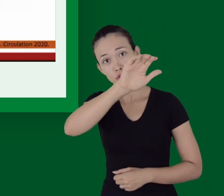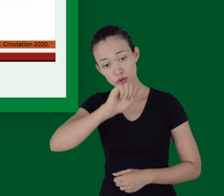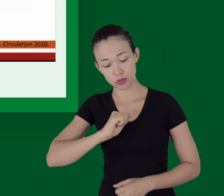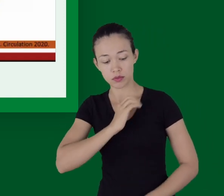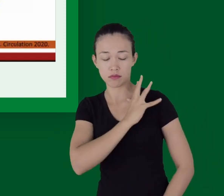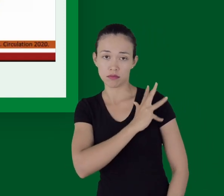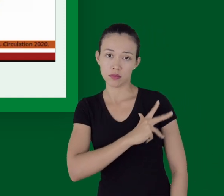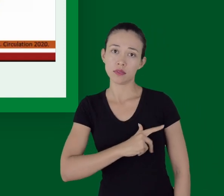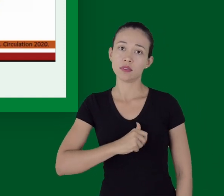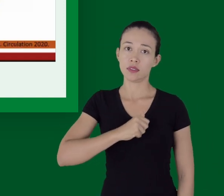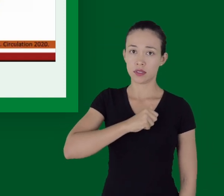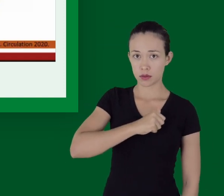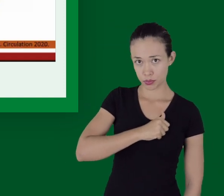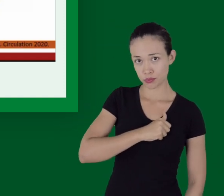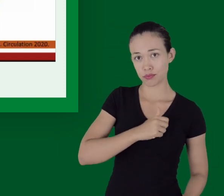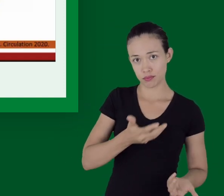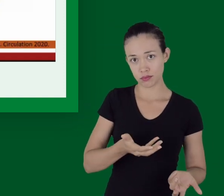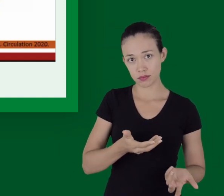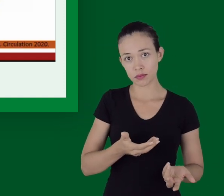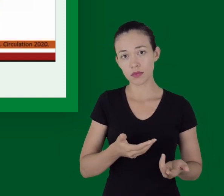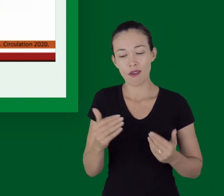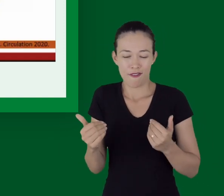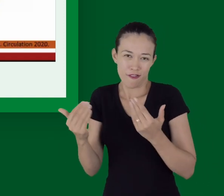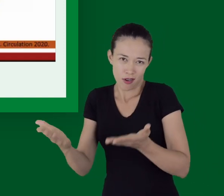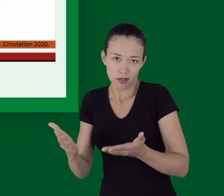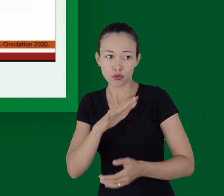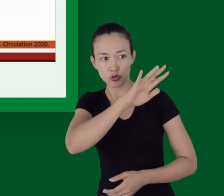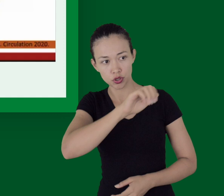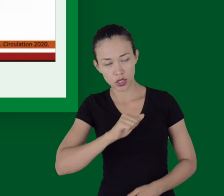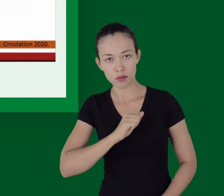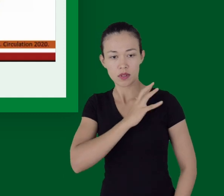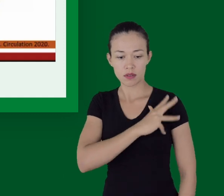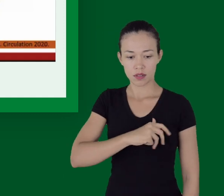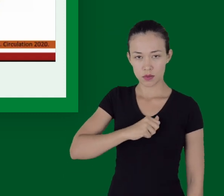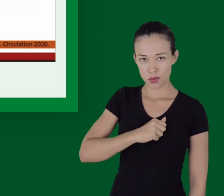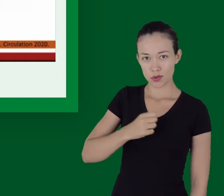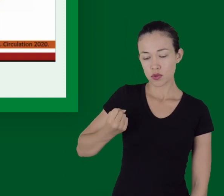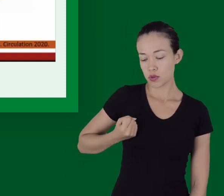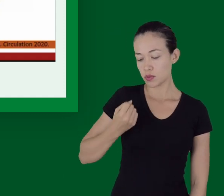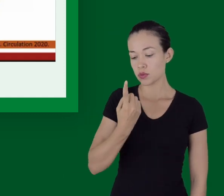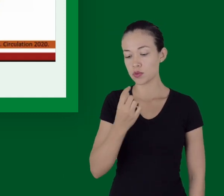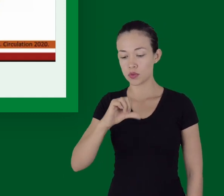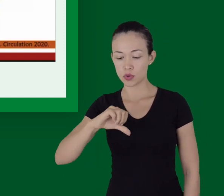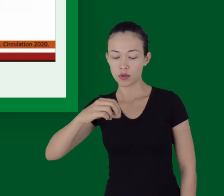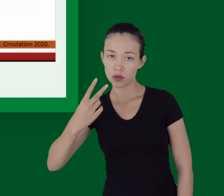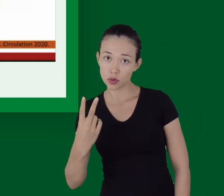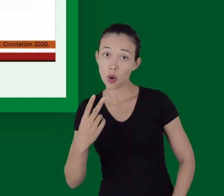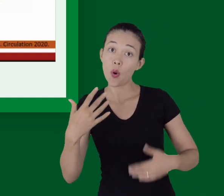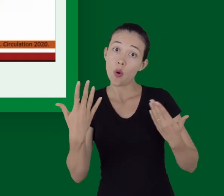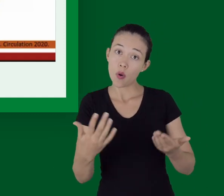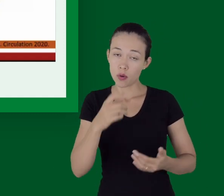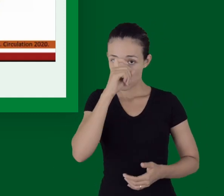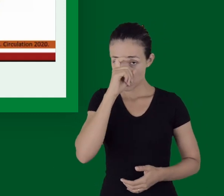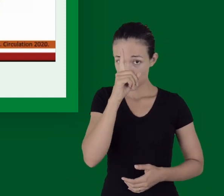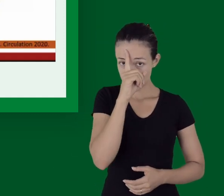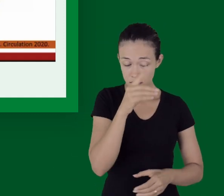serviço médio de emergência, né? Então, chama ajuda. No hospital é pedir pra trazer o carrinho de parada. No caso, na